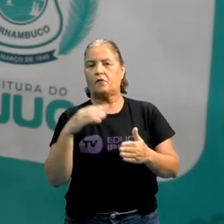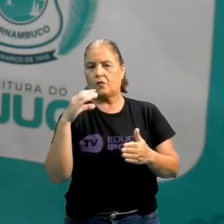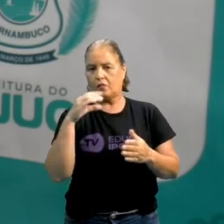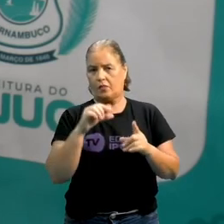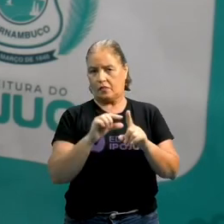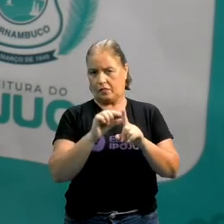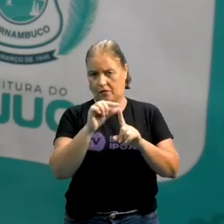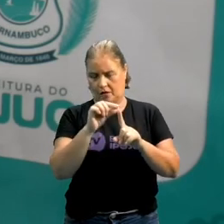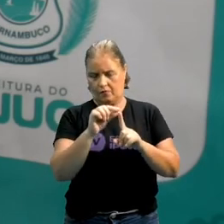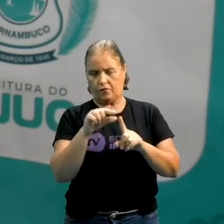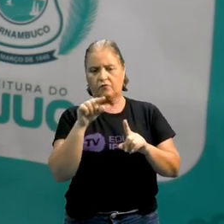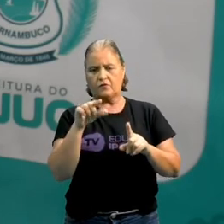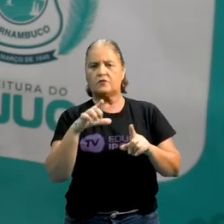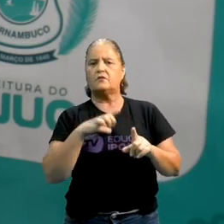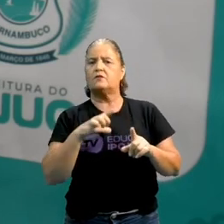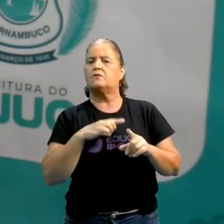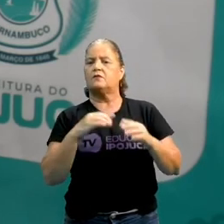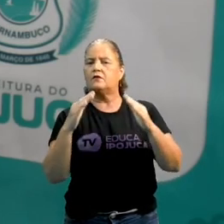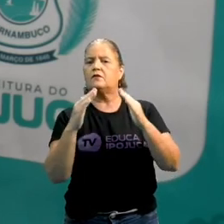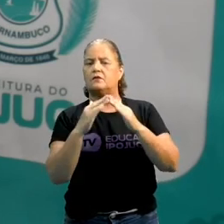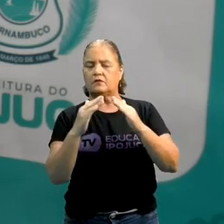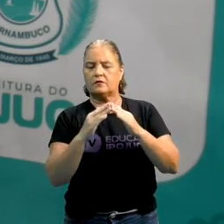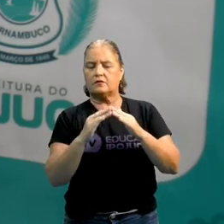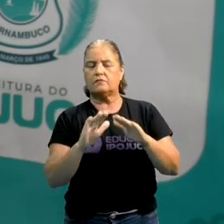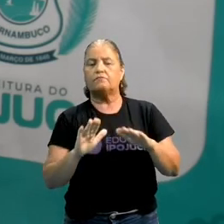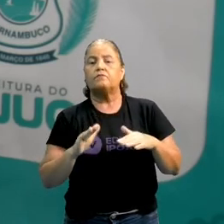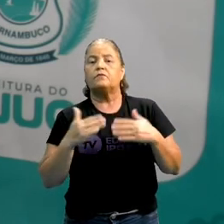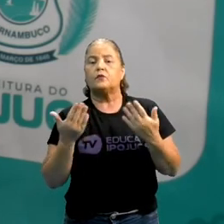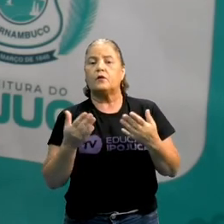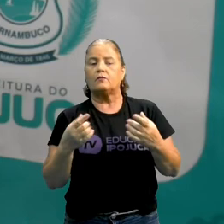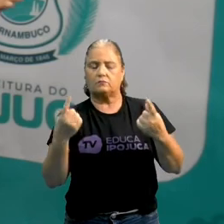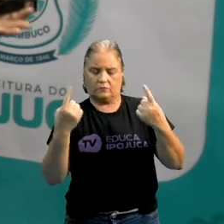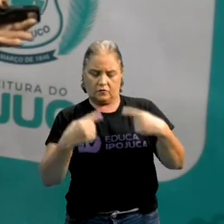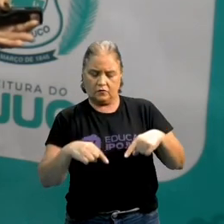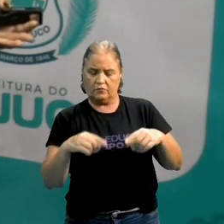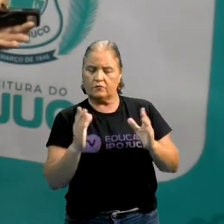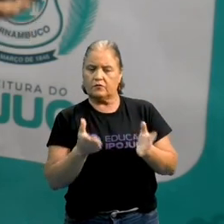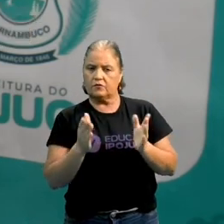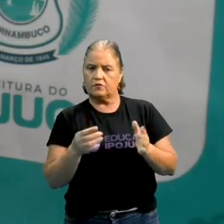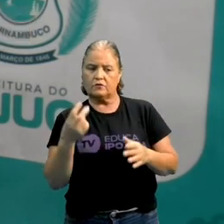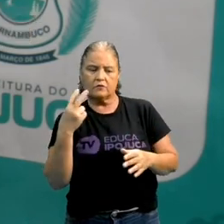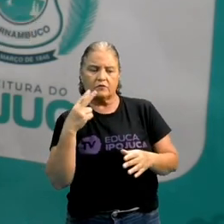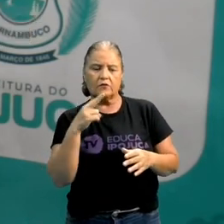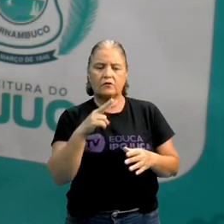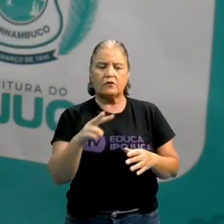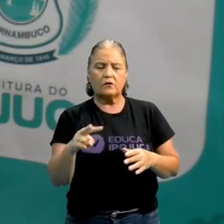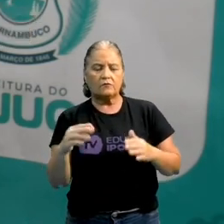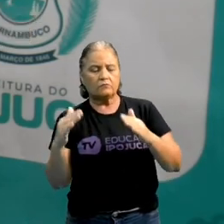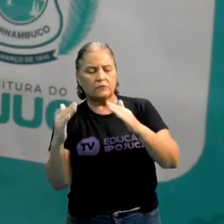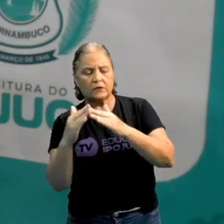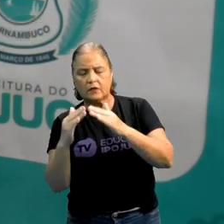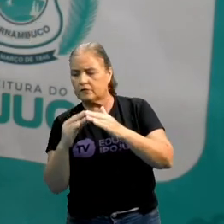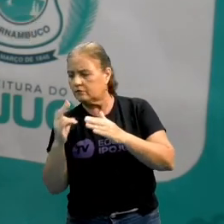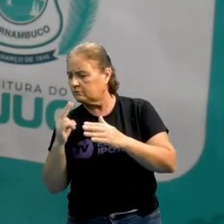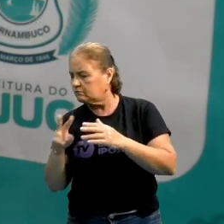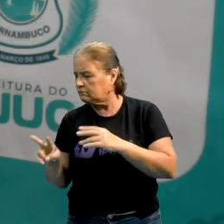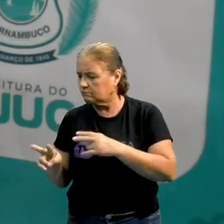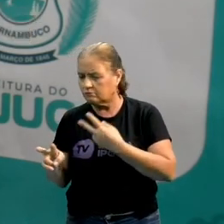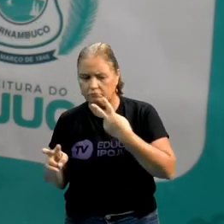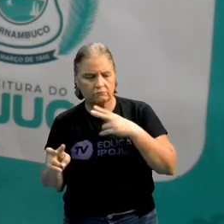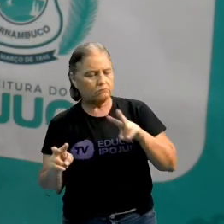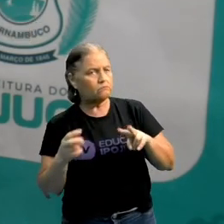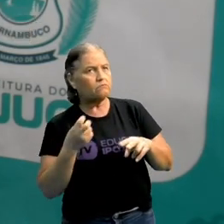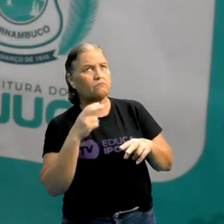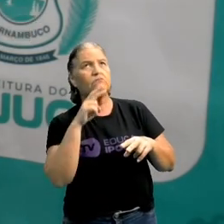casa. Então, qual é o seu desafio de hoje? Você vai olhar a sua casa para um lado, o outro, para